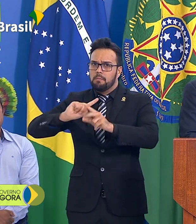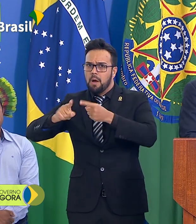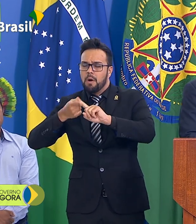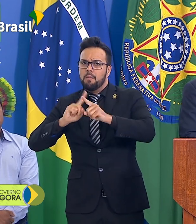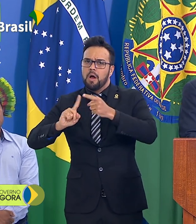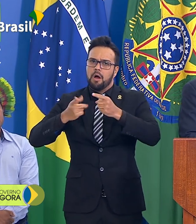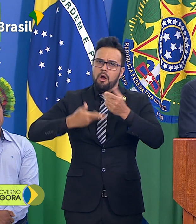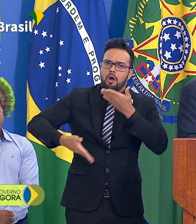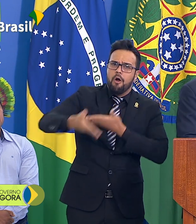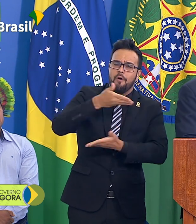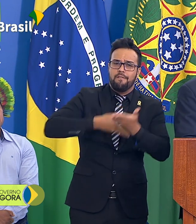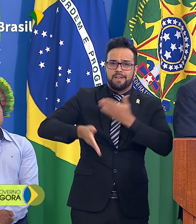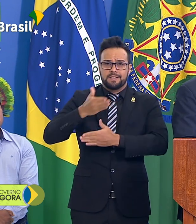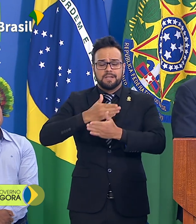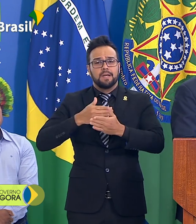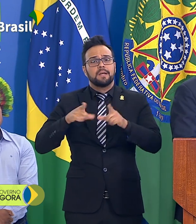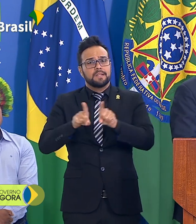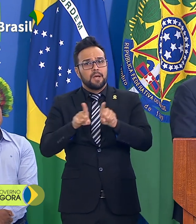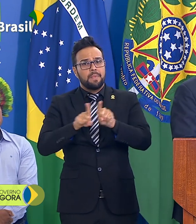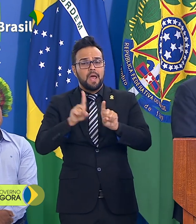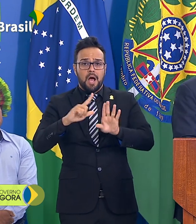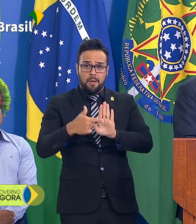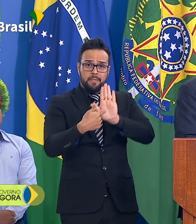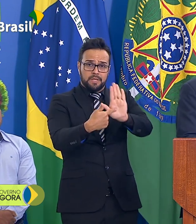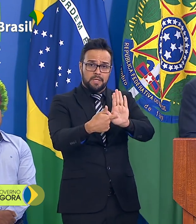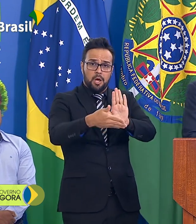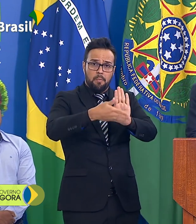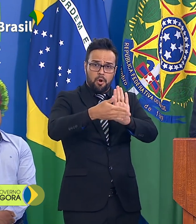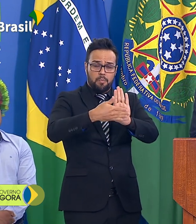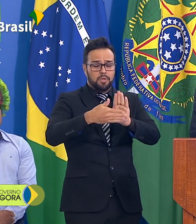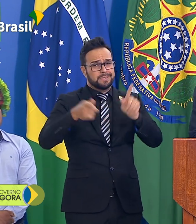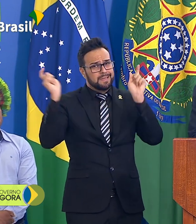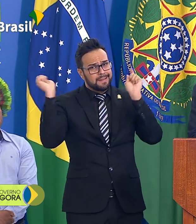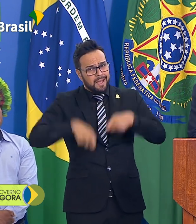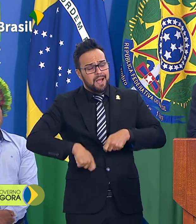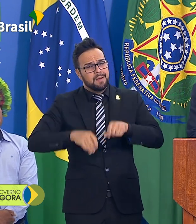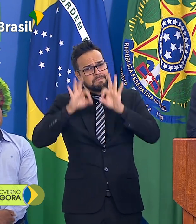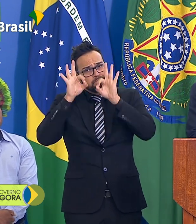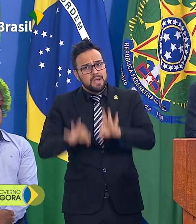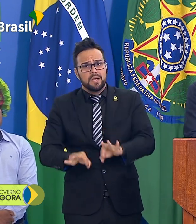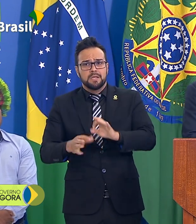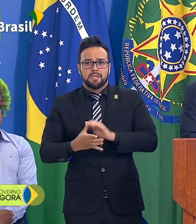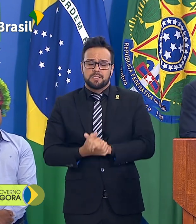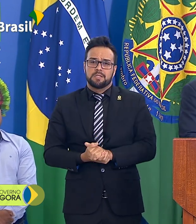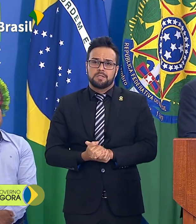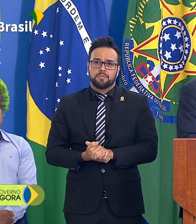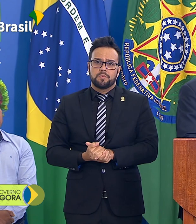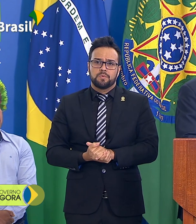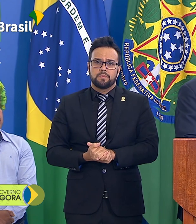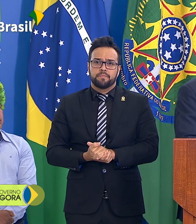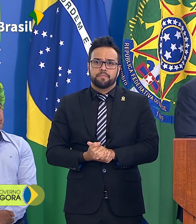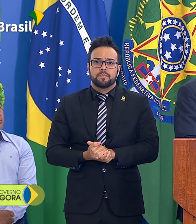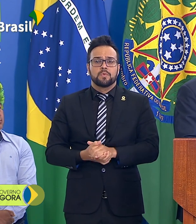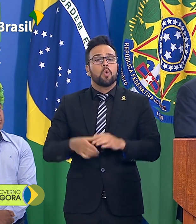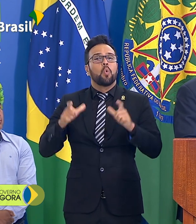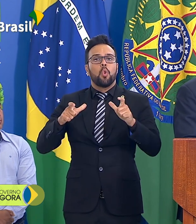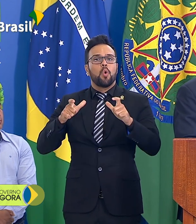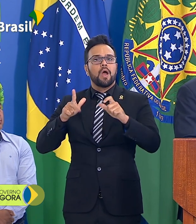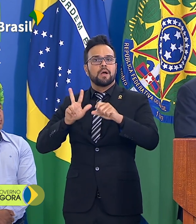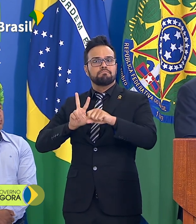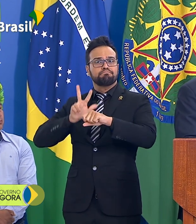prática, venhamos a apresentar propostas que possam realmente nos colocar no lugar de destaque